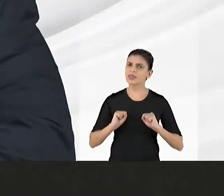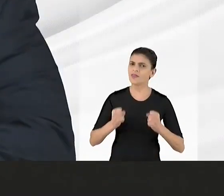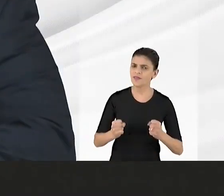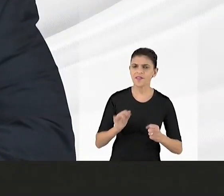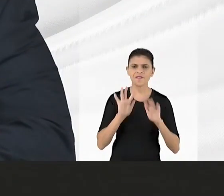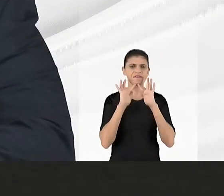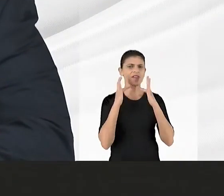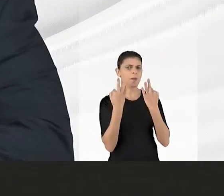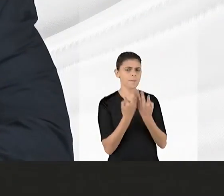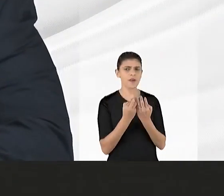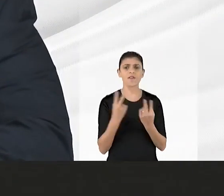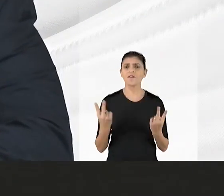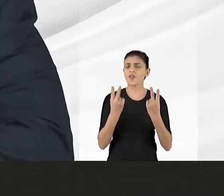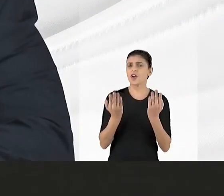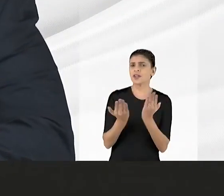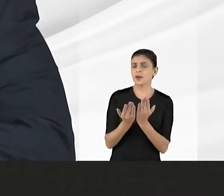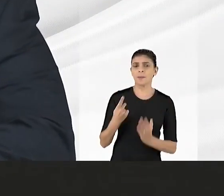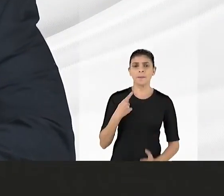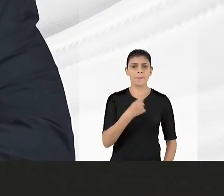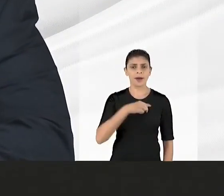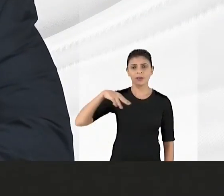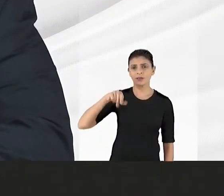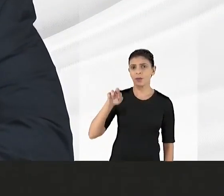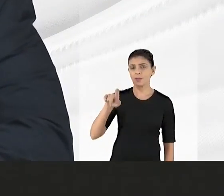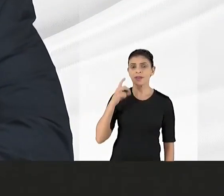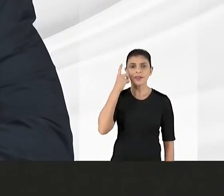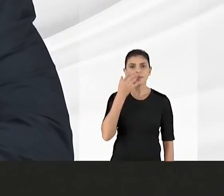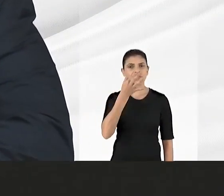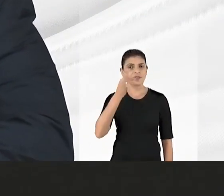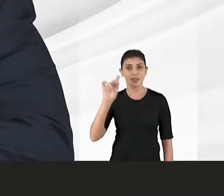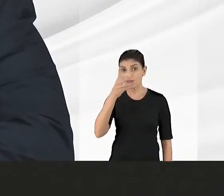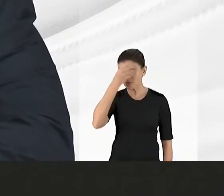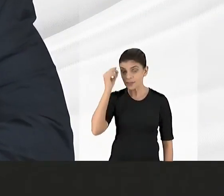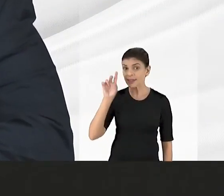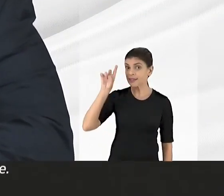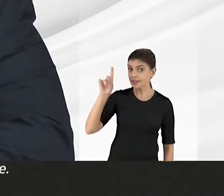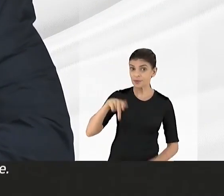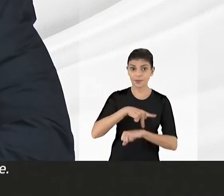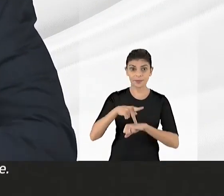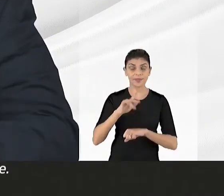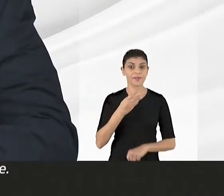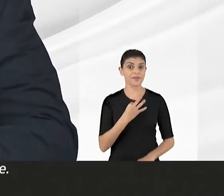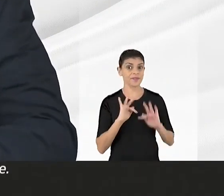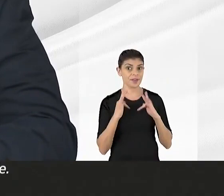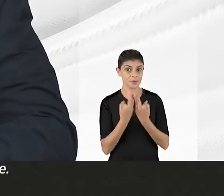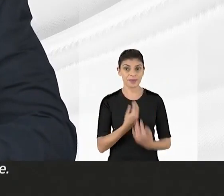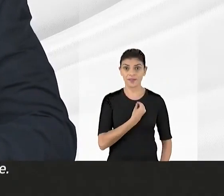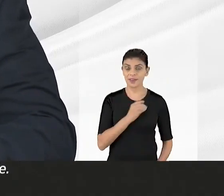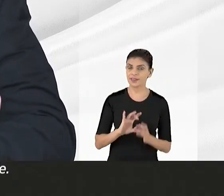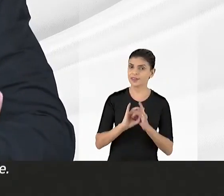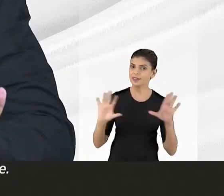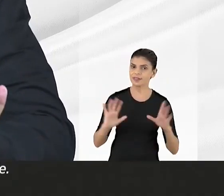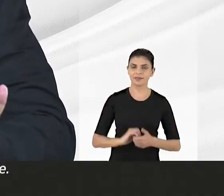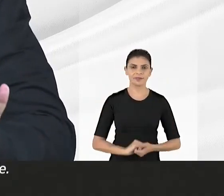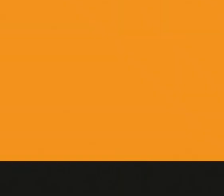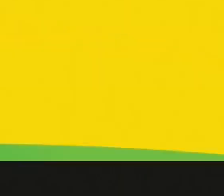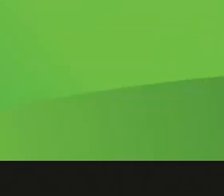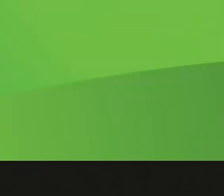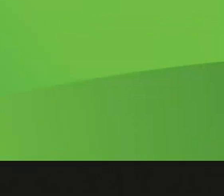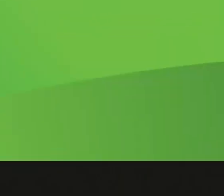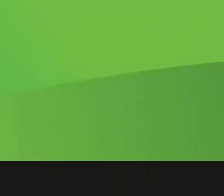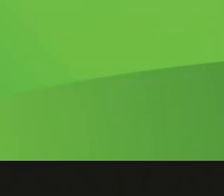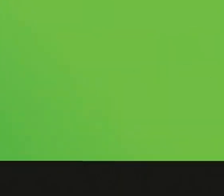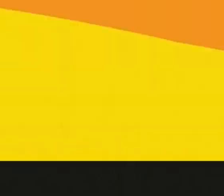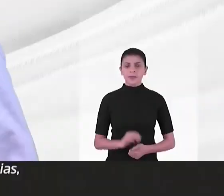Vou defender a família e nossos valores cristãos. Pastor Max Miller, 1550. Seu deputado federal. não esqueça, Deus, Pátria, Família, Vida e Liberdade.